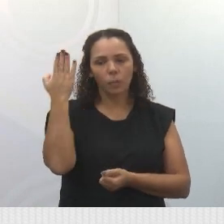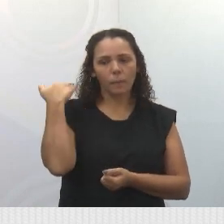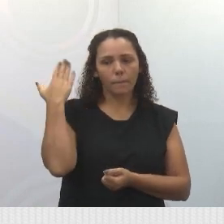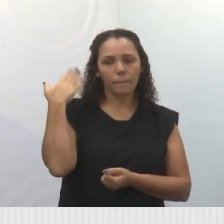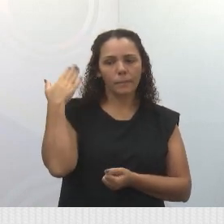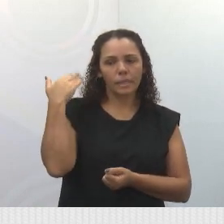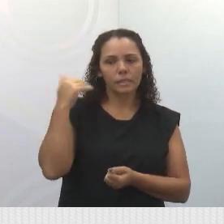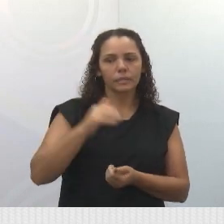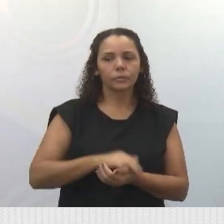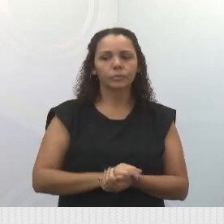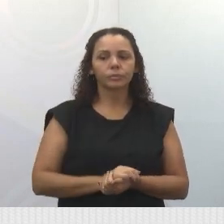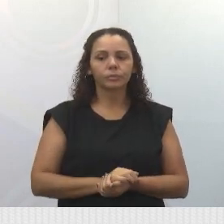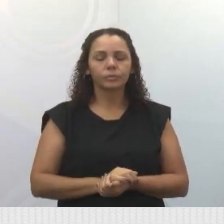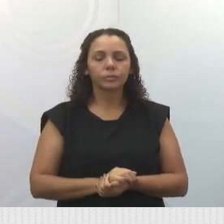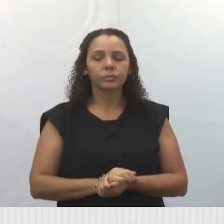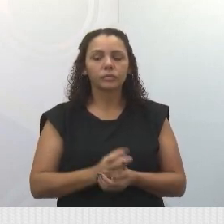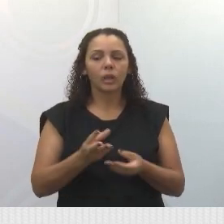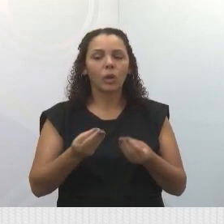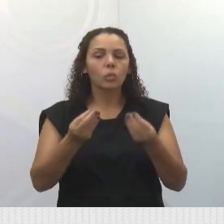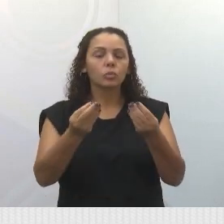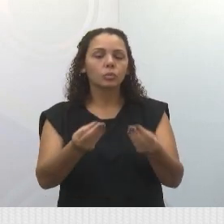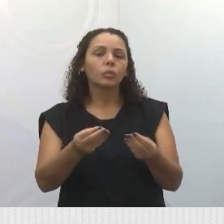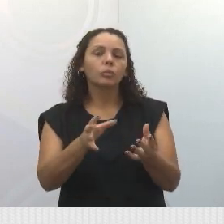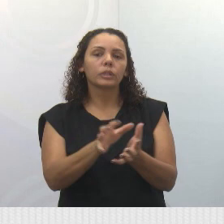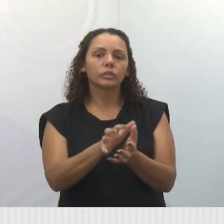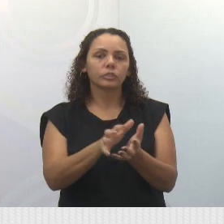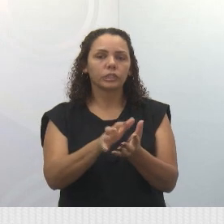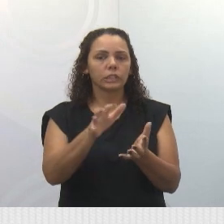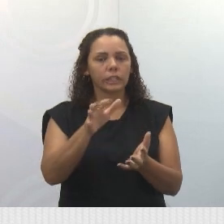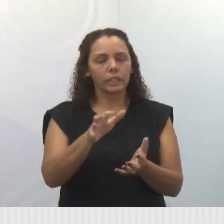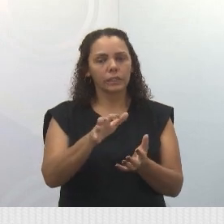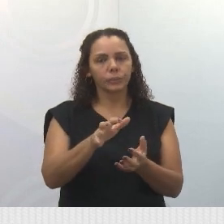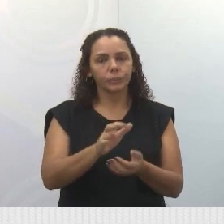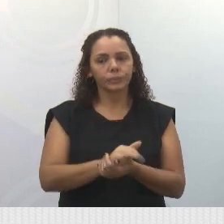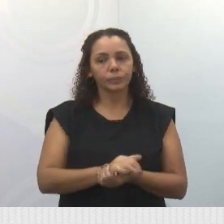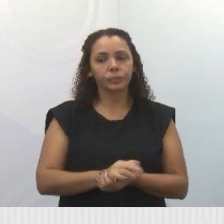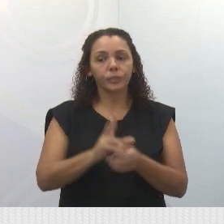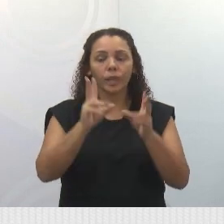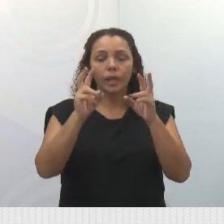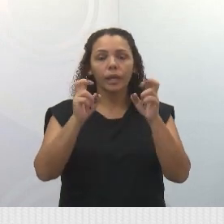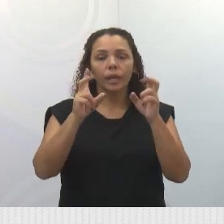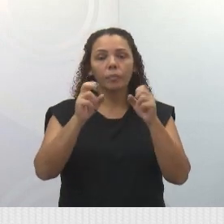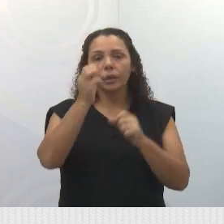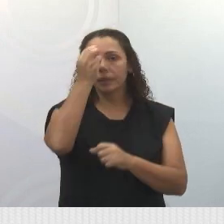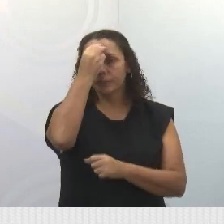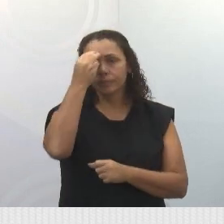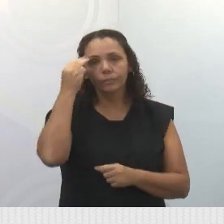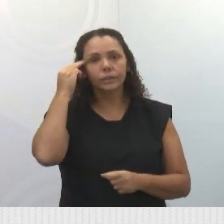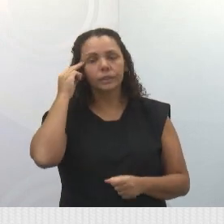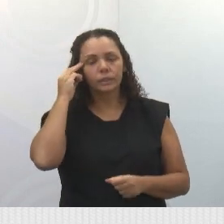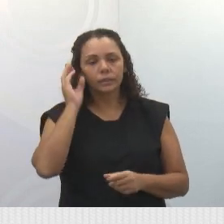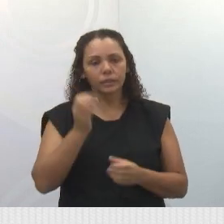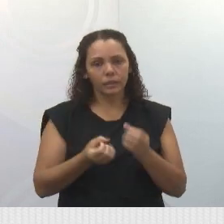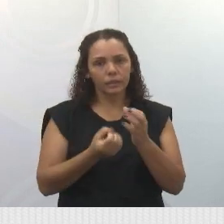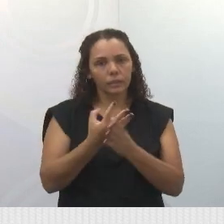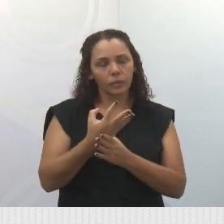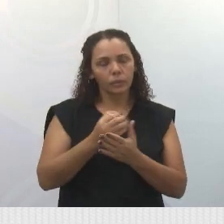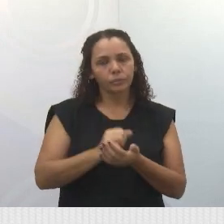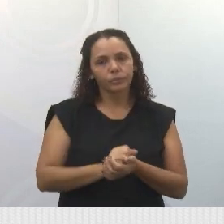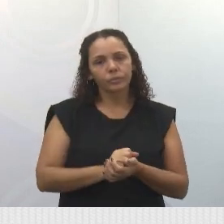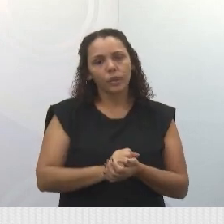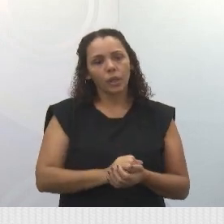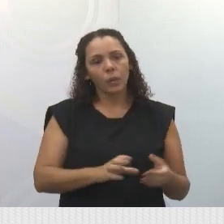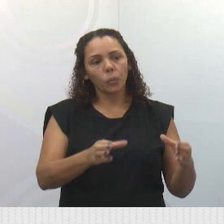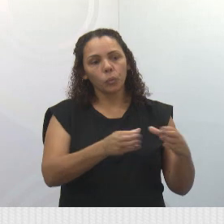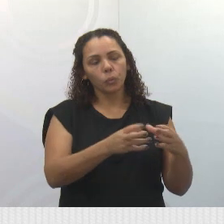Um programa aí que a Maria Amélia, ela encampou, né? Então, vem o pessoal do Hemocê, de São José dos Campos, para